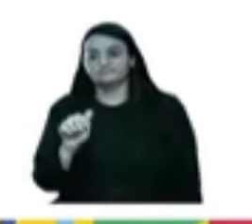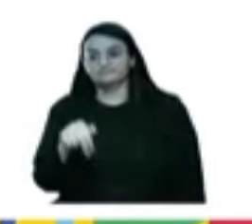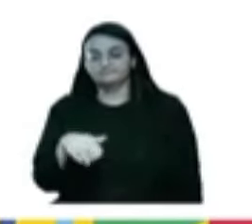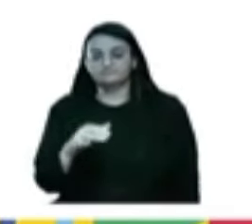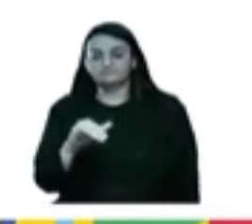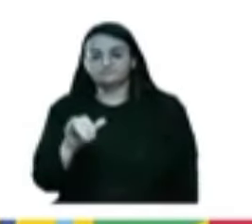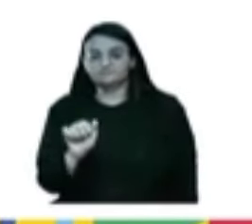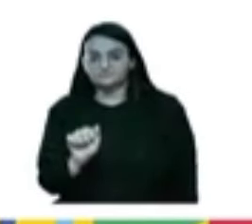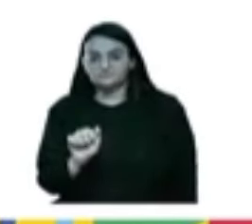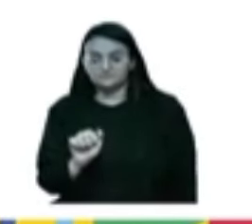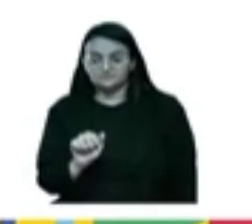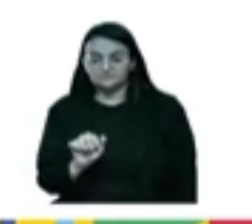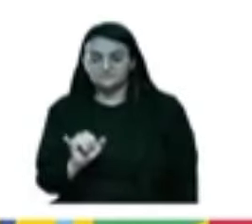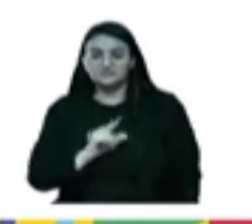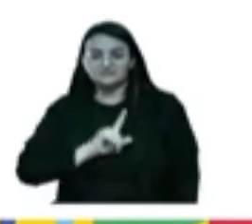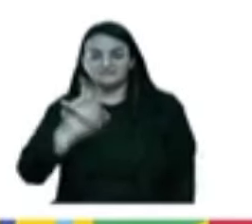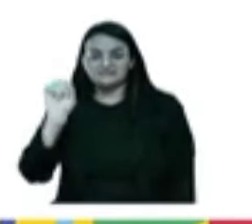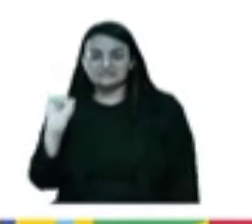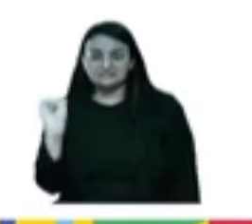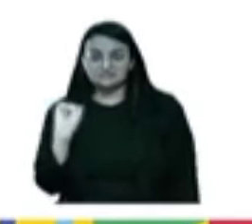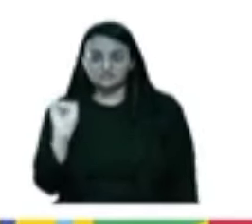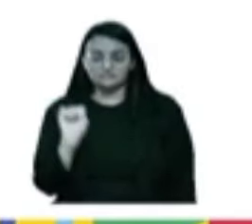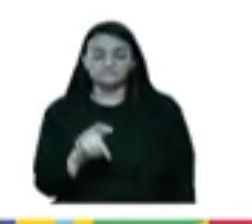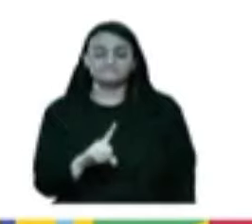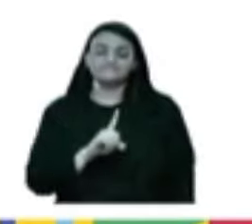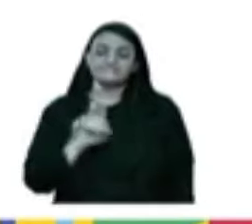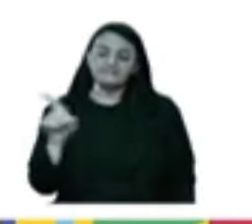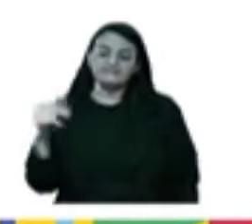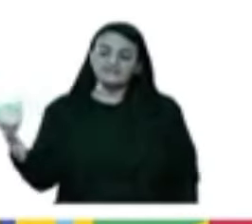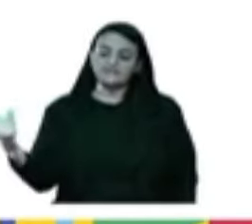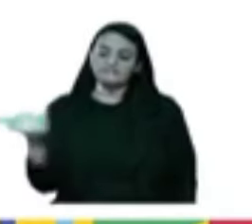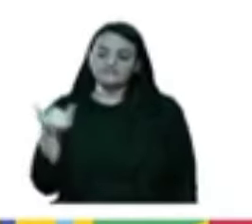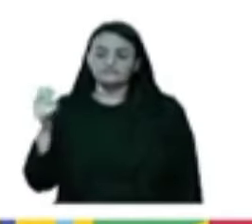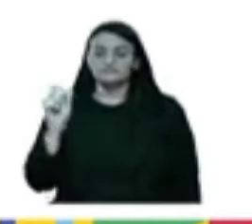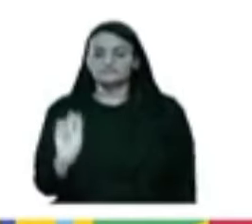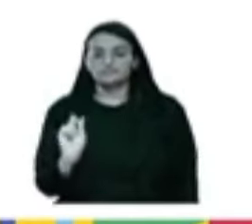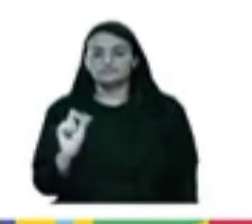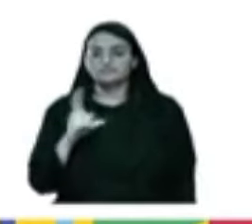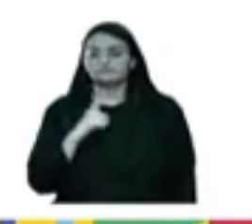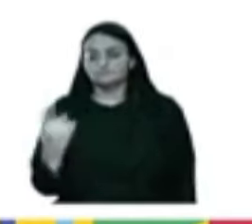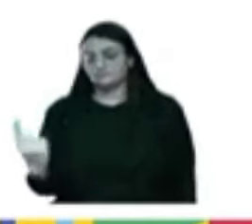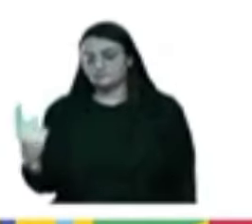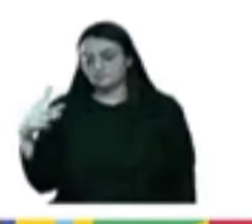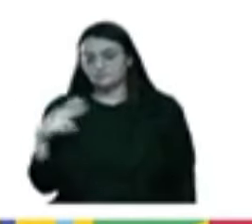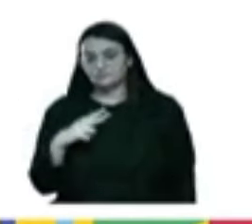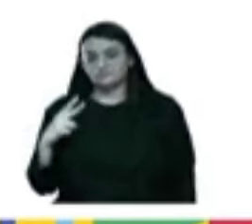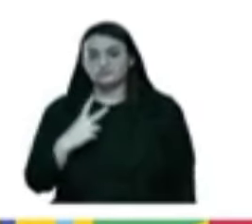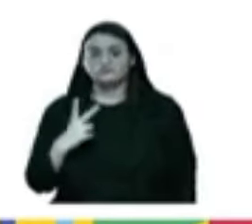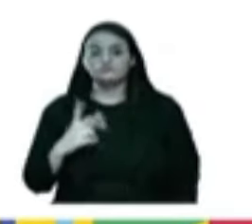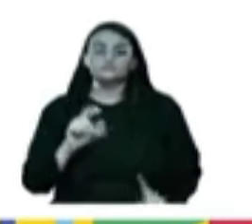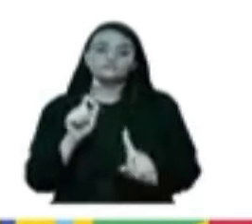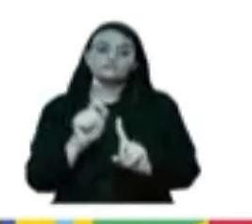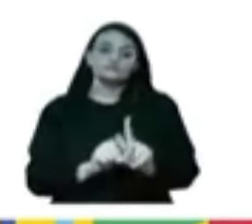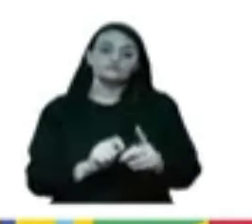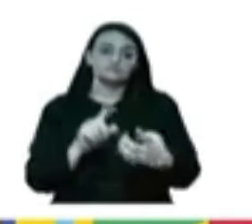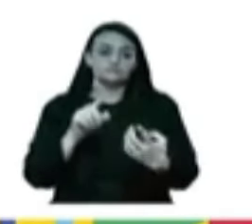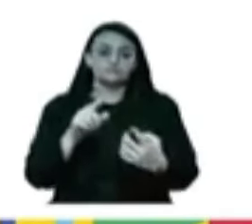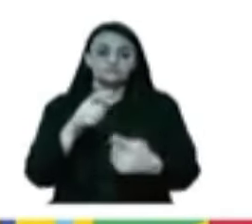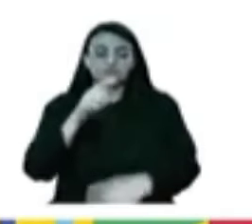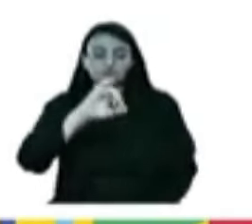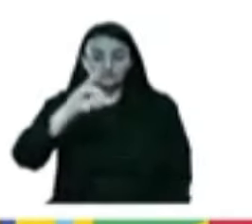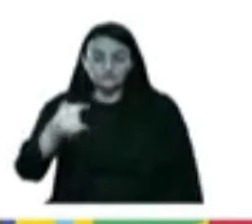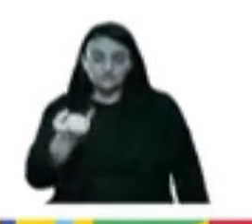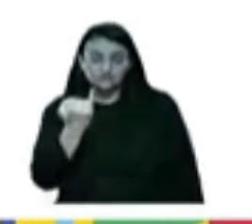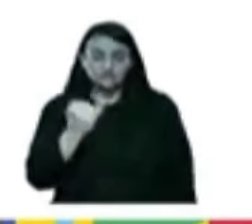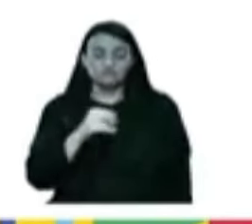de Barra dos Coqueiros, em Sergipe, onde ela sinaliza que tem um beneficiário que está com os benefícios de janeiro, fevereiro e março bloqueados.